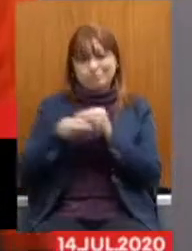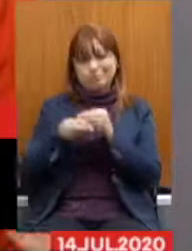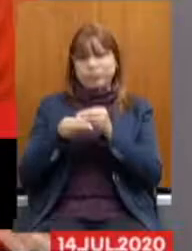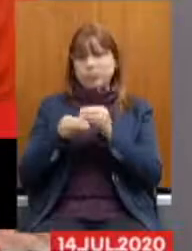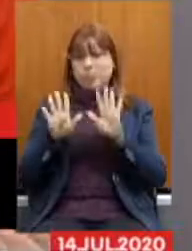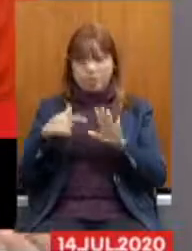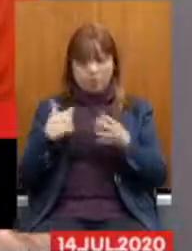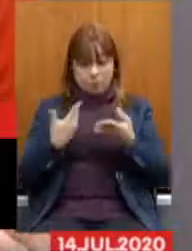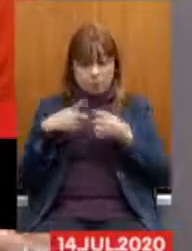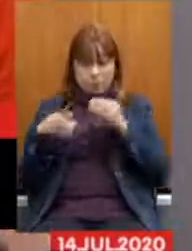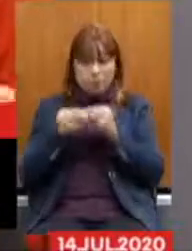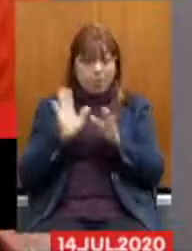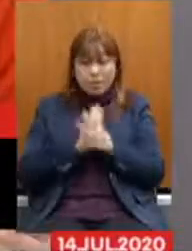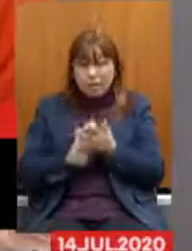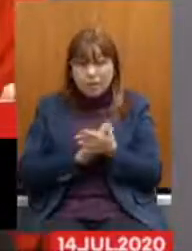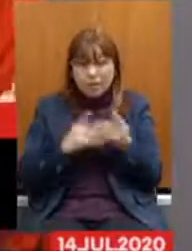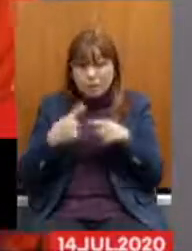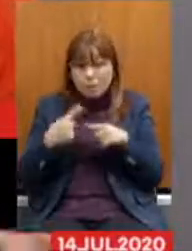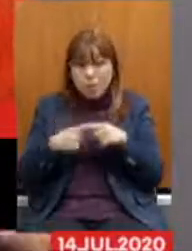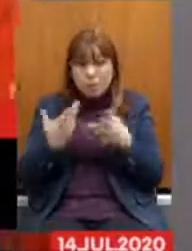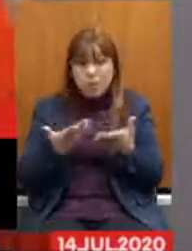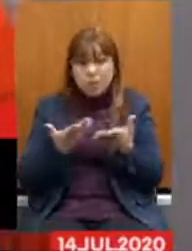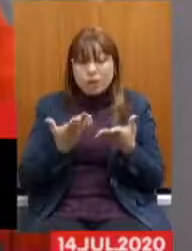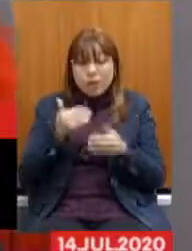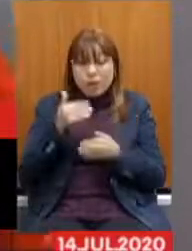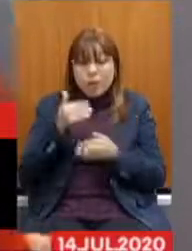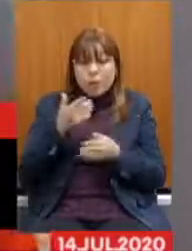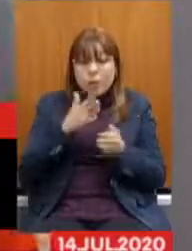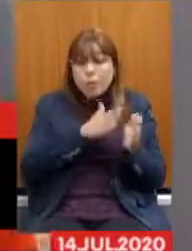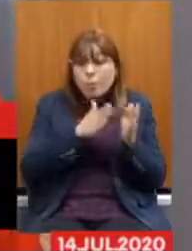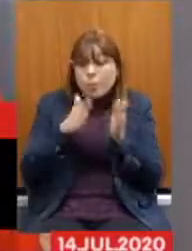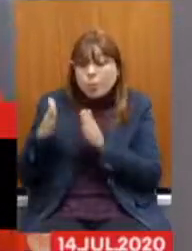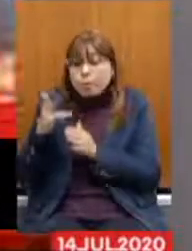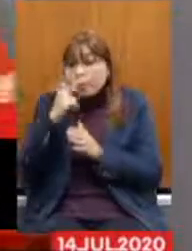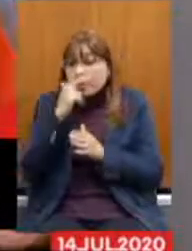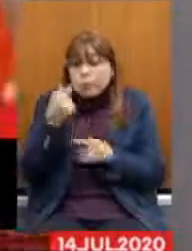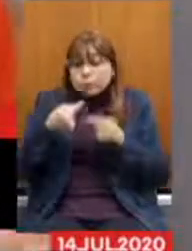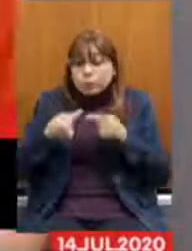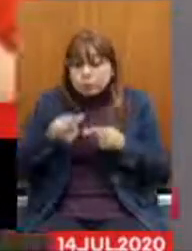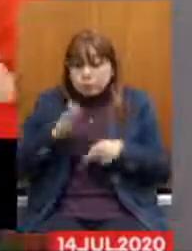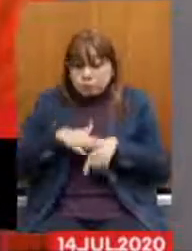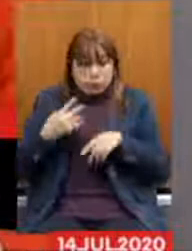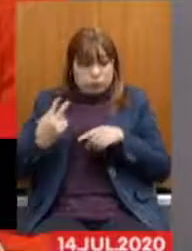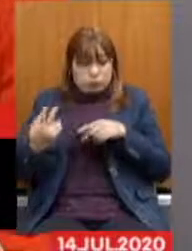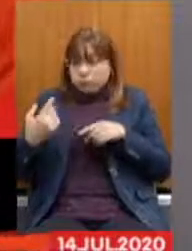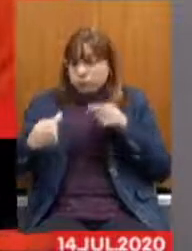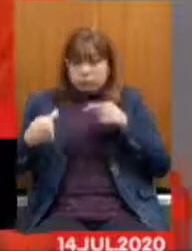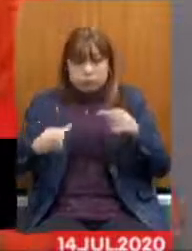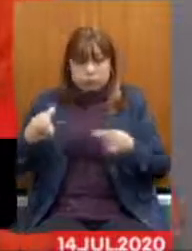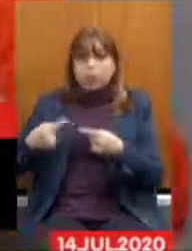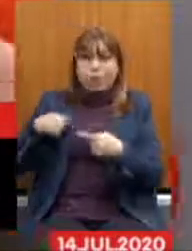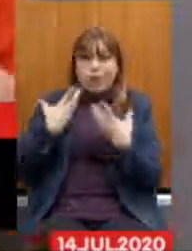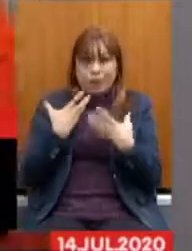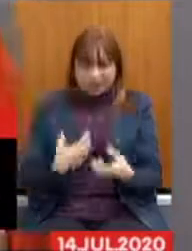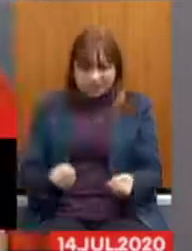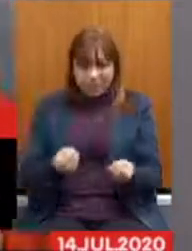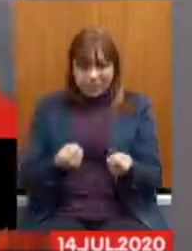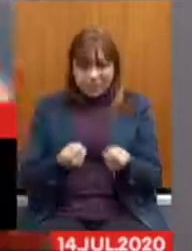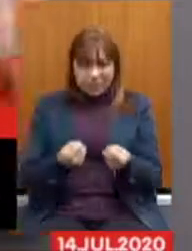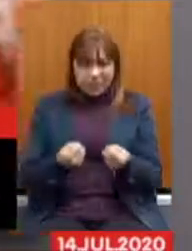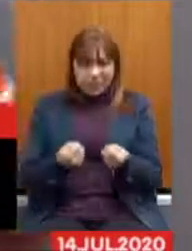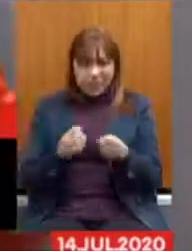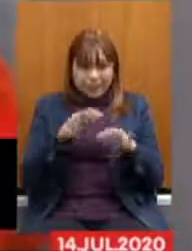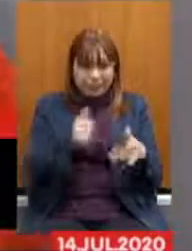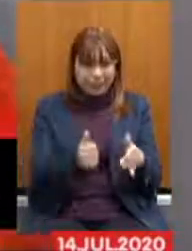Mas eu não quero, porque a emenda faz um processo da disputa com a gente mesmo, que a gente vai aceitar no todo e a gente vai salvar alguma